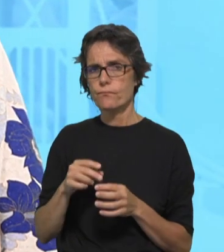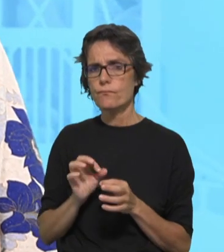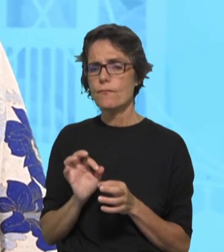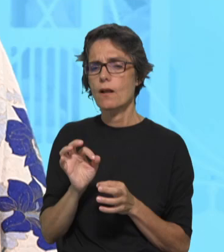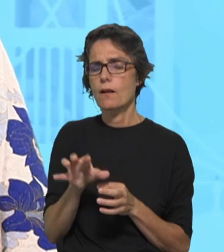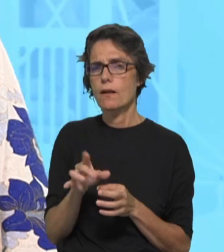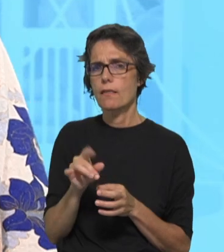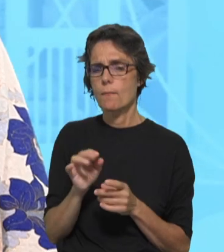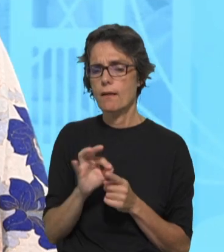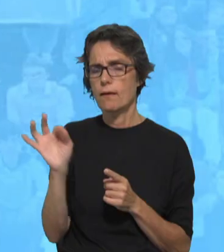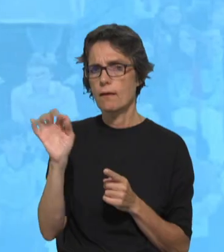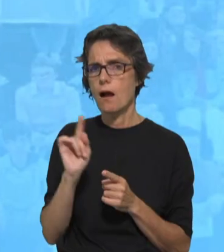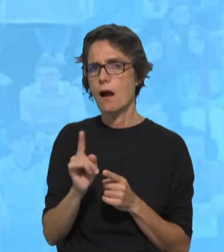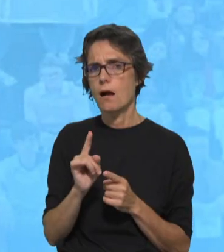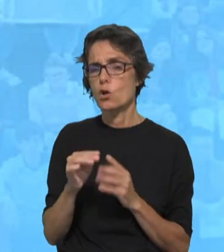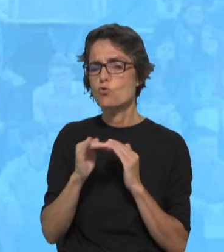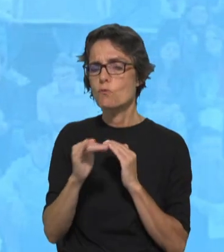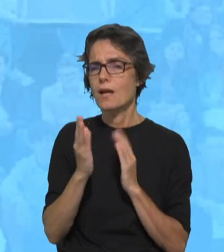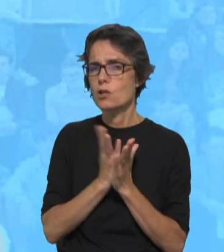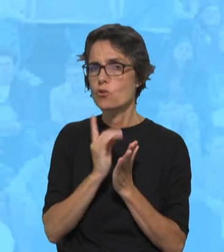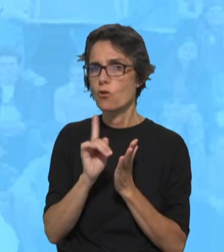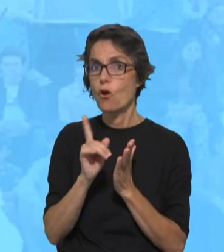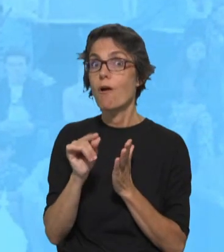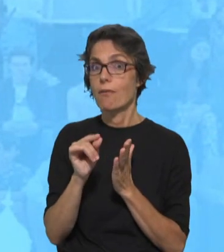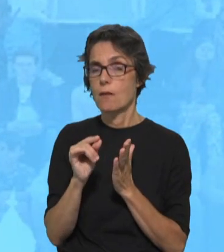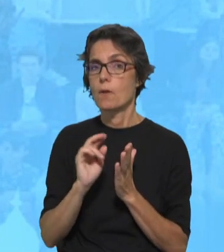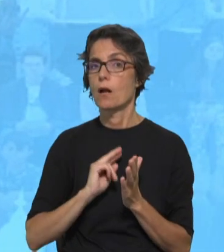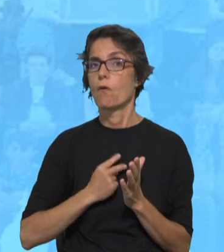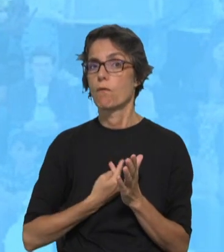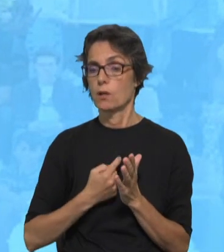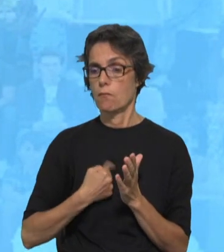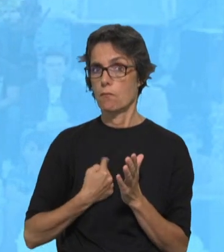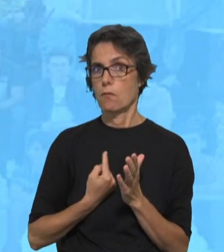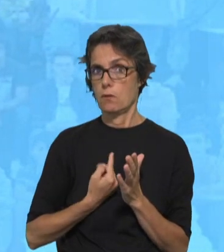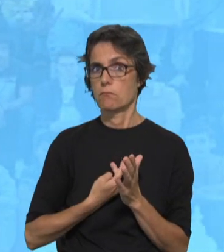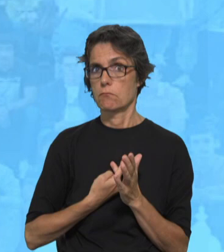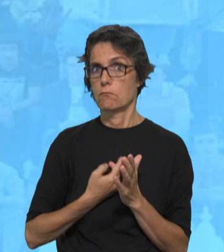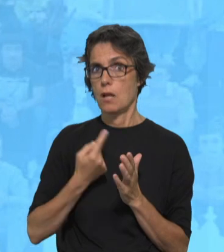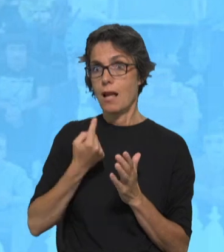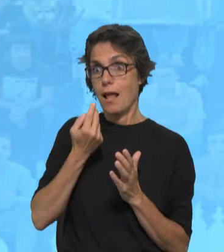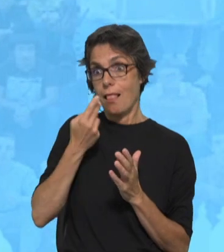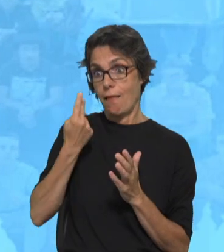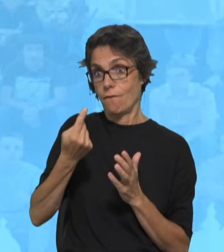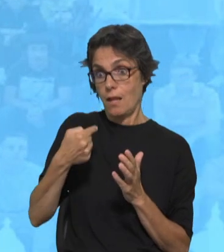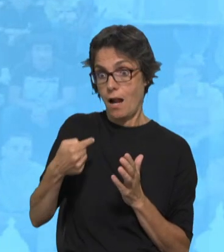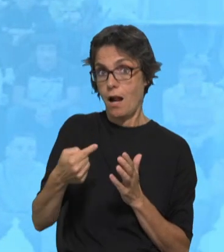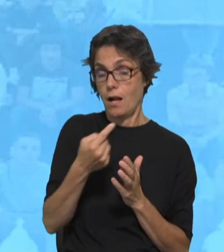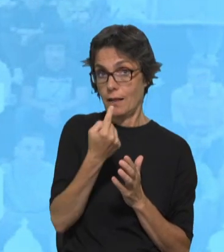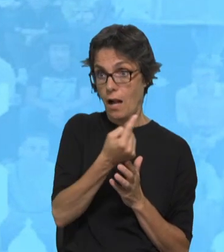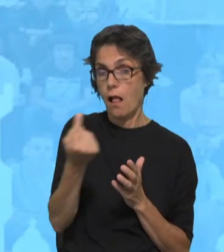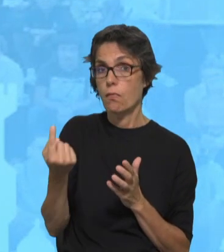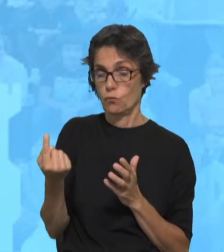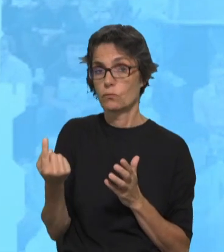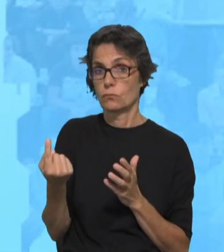de que isto não é só sustentabilidade é uma questão de conversão pessoal de vida e que não está desligado